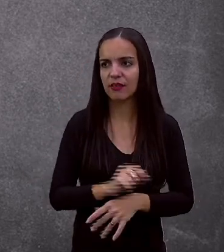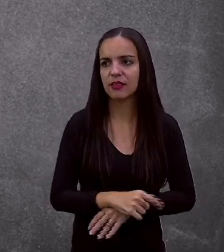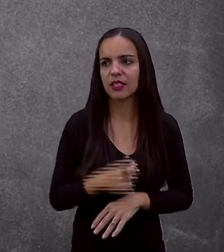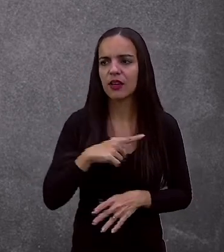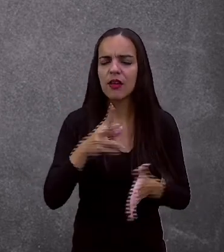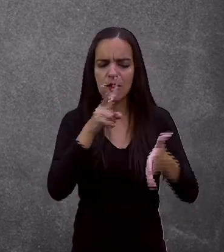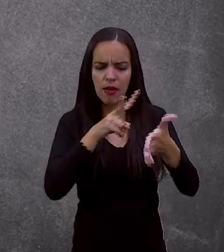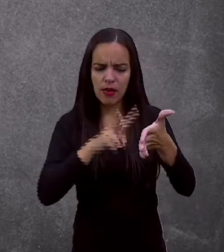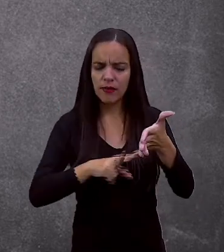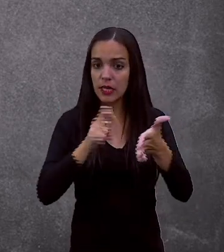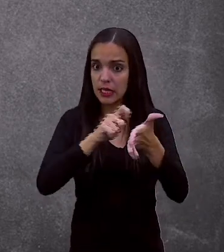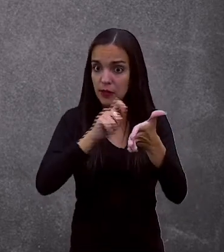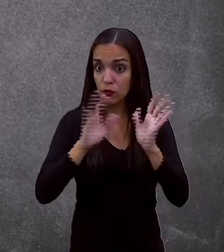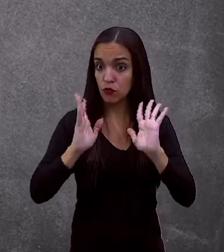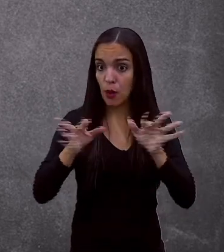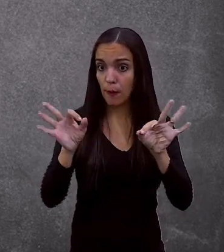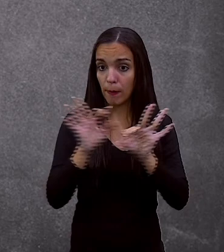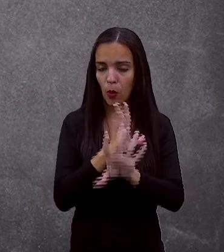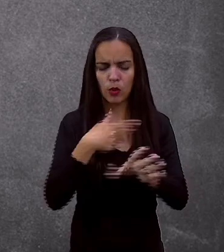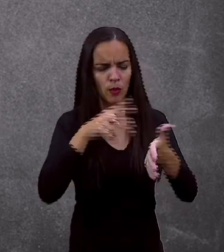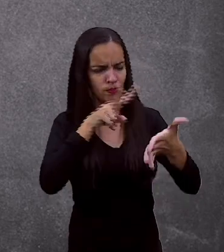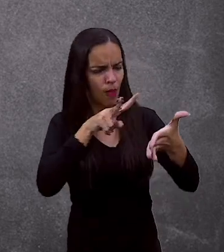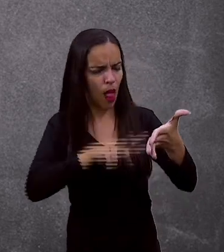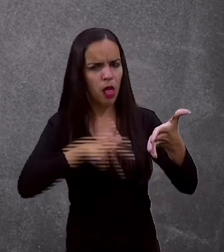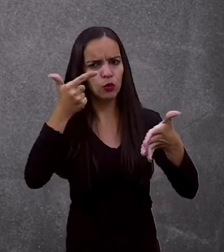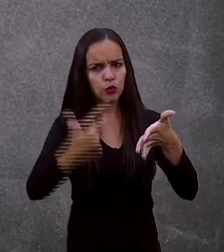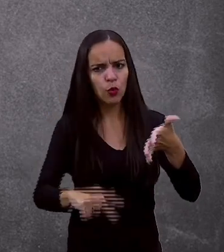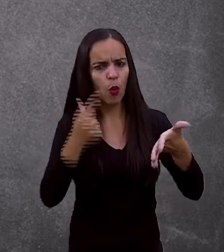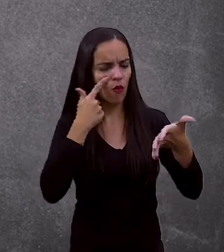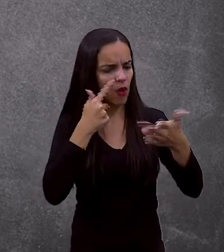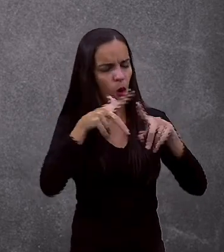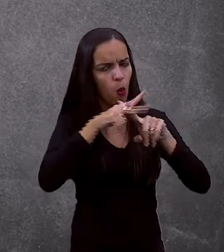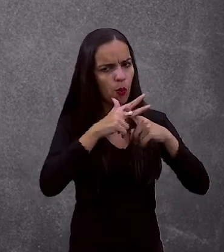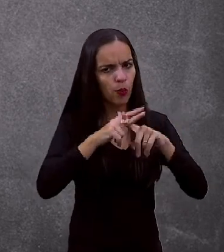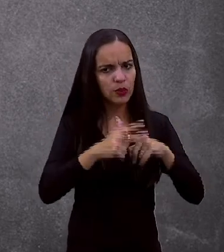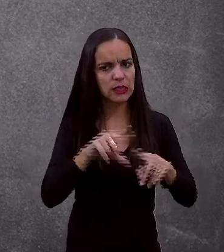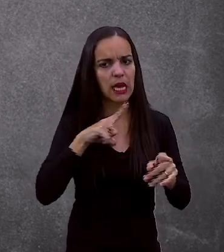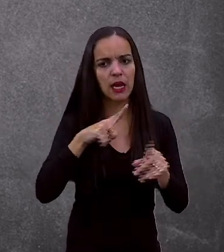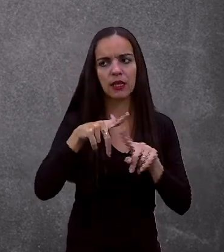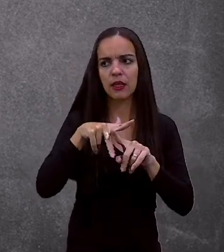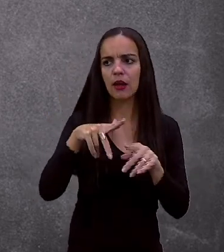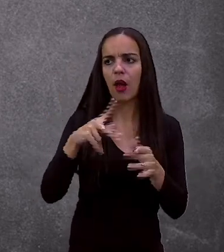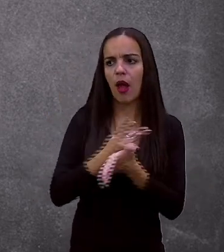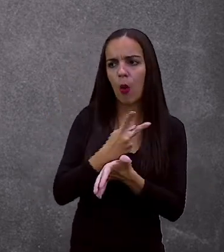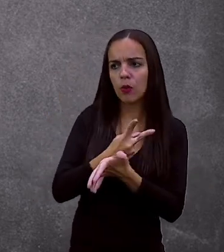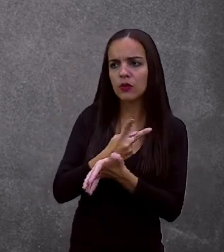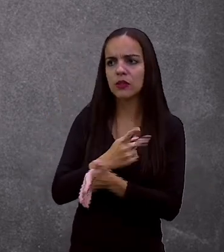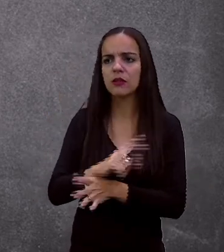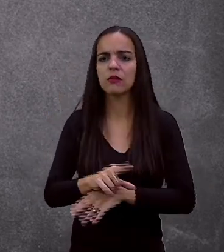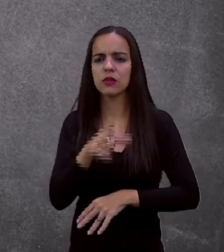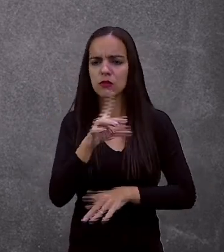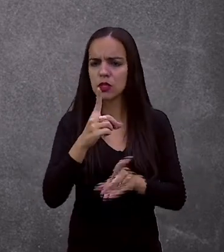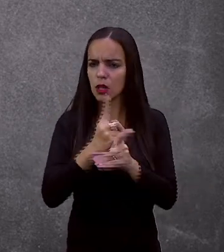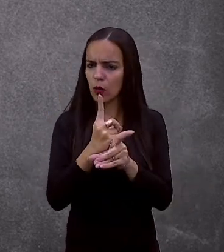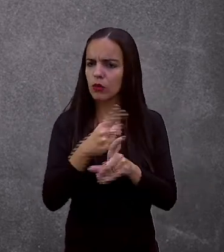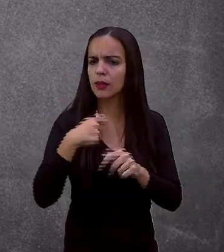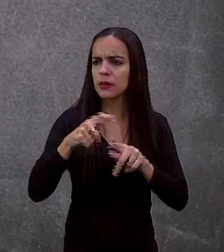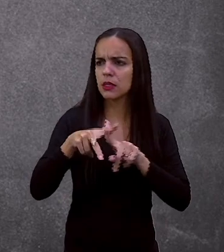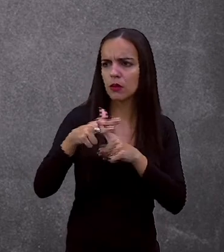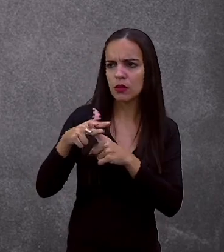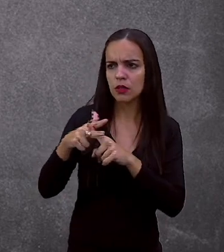Revisar. Muito bem. A tem que reler. Aquilo que a gente escreveu. E se for necessário. Quando a gente encontrar. Alguns erros. A gente